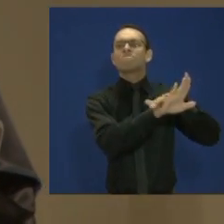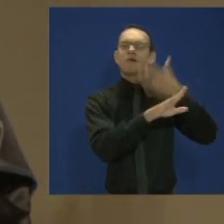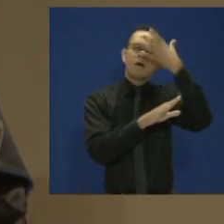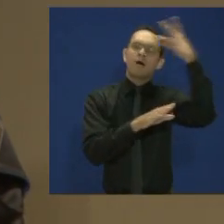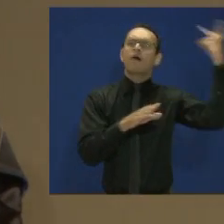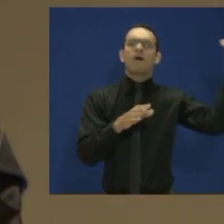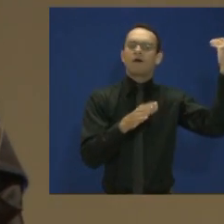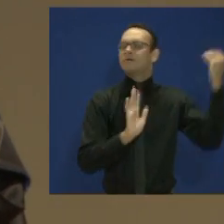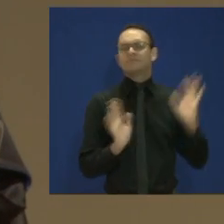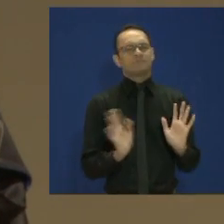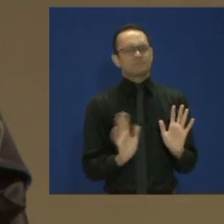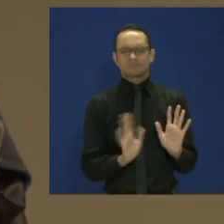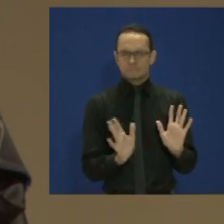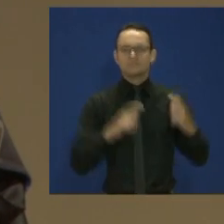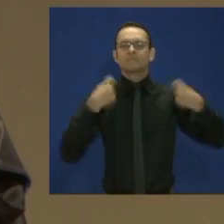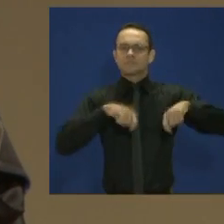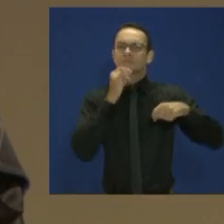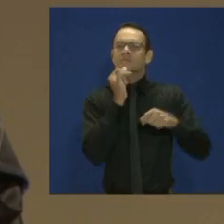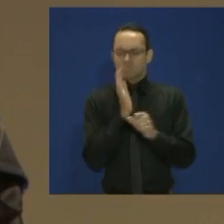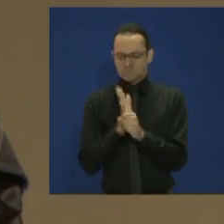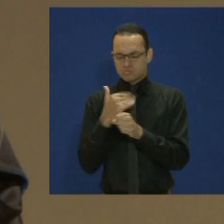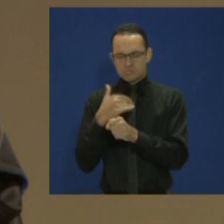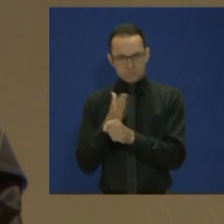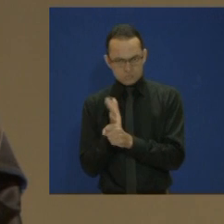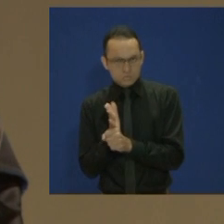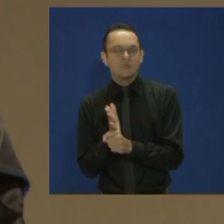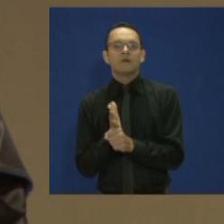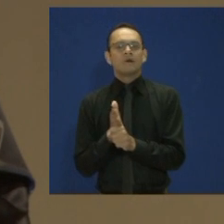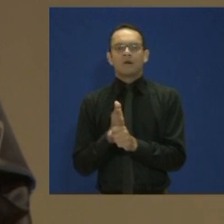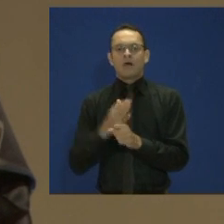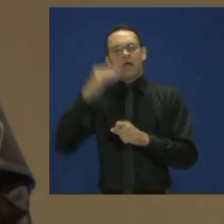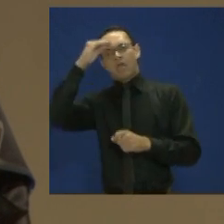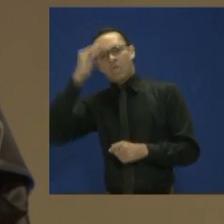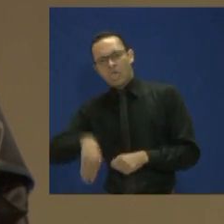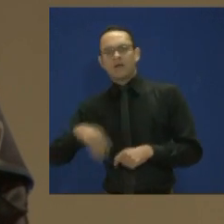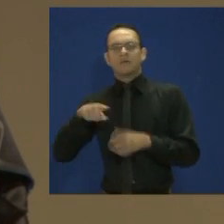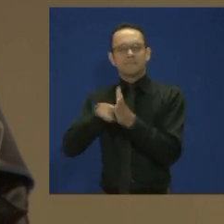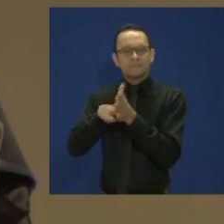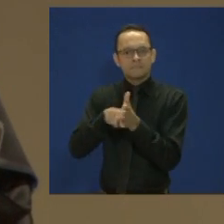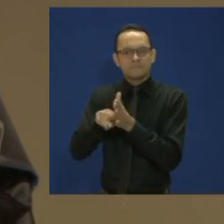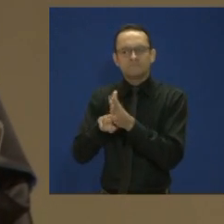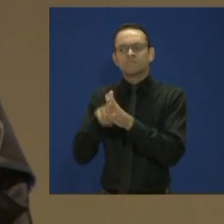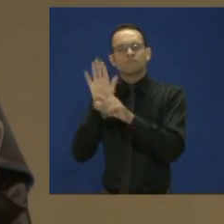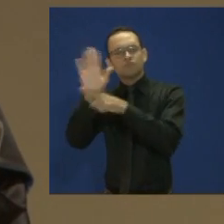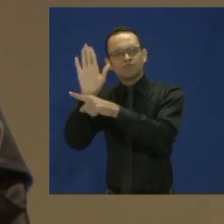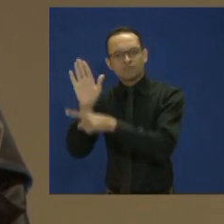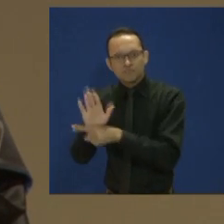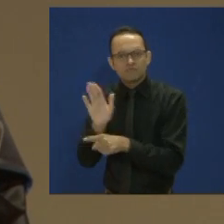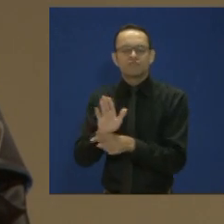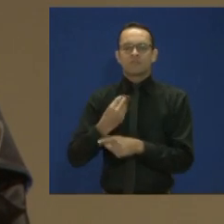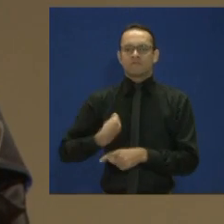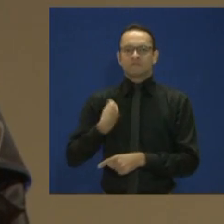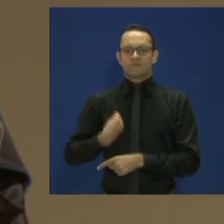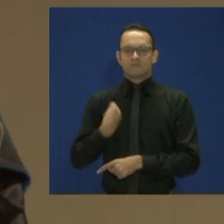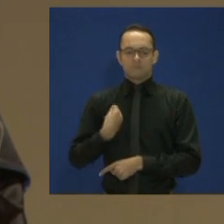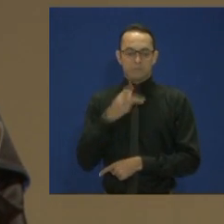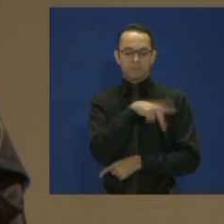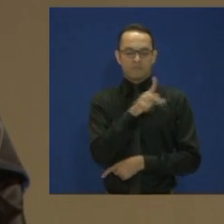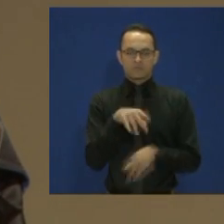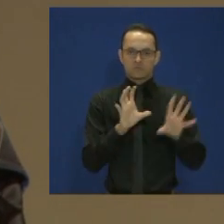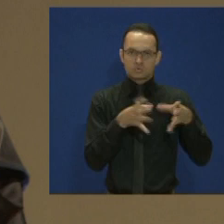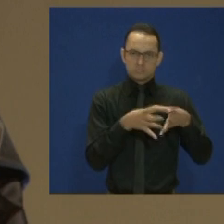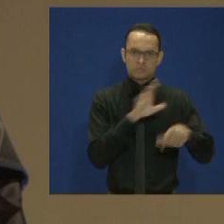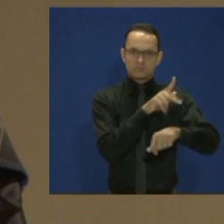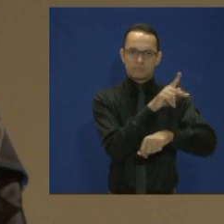Que o biólogo não se canse de pesquisar e trabalhar a favor da vida. Que os professores e professores de